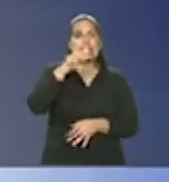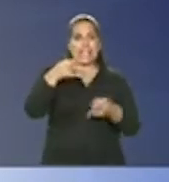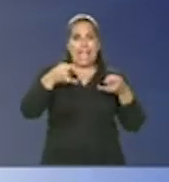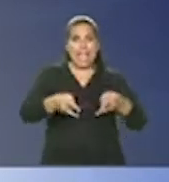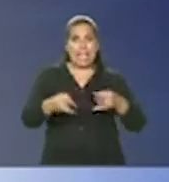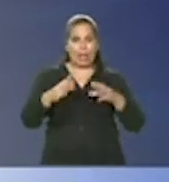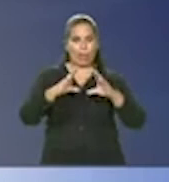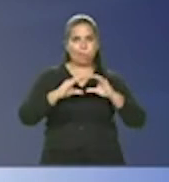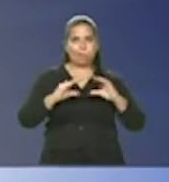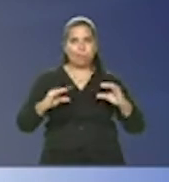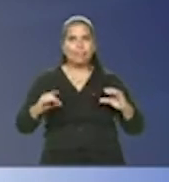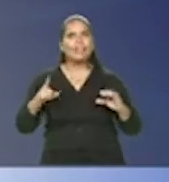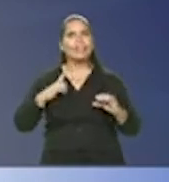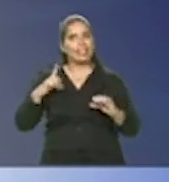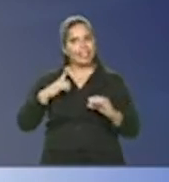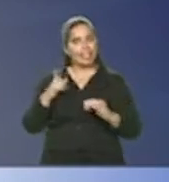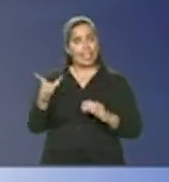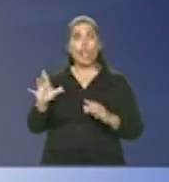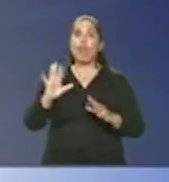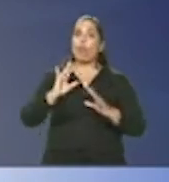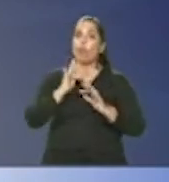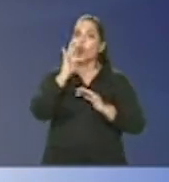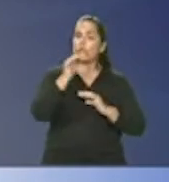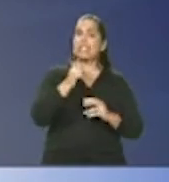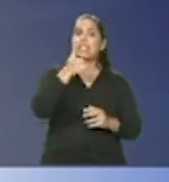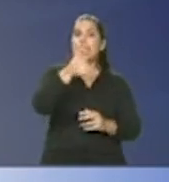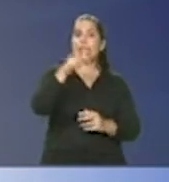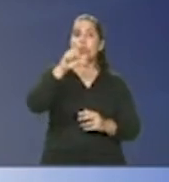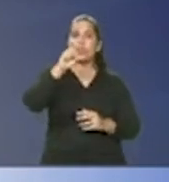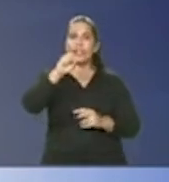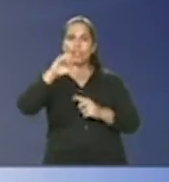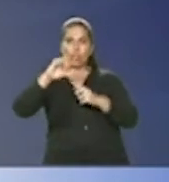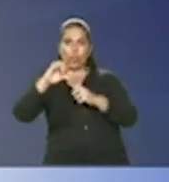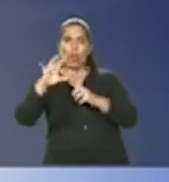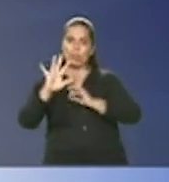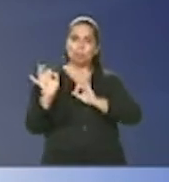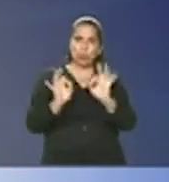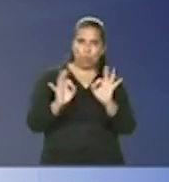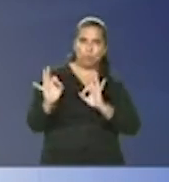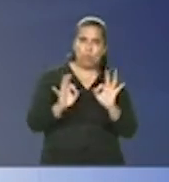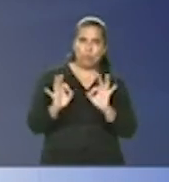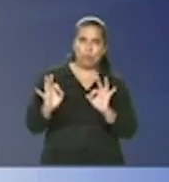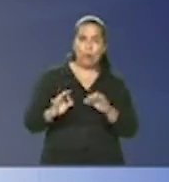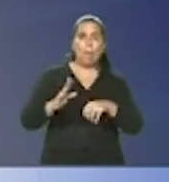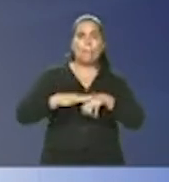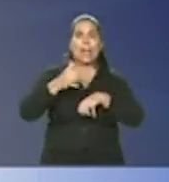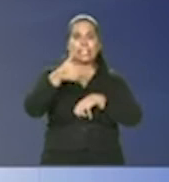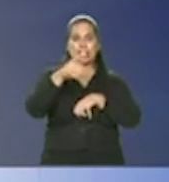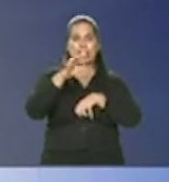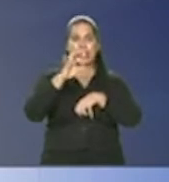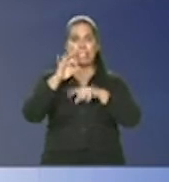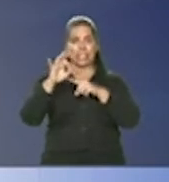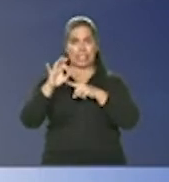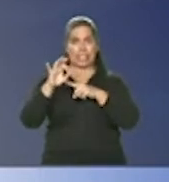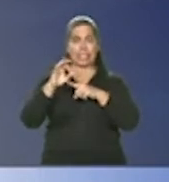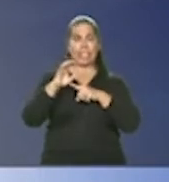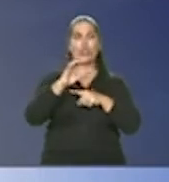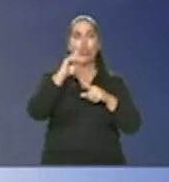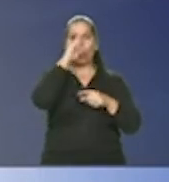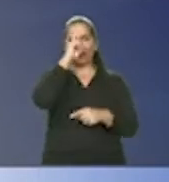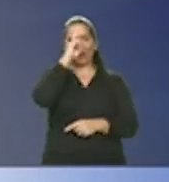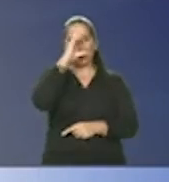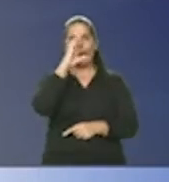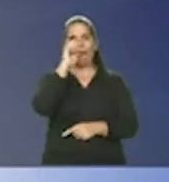logo logo teremos 189 é a nossa previsão com mais 100 aqui no hospital de campanha